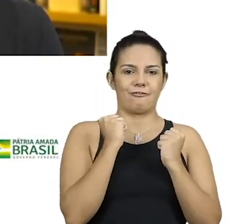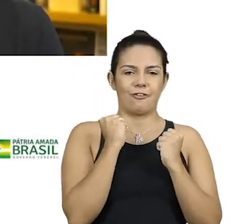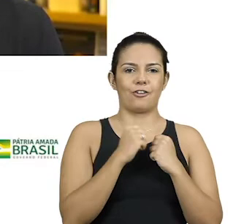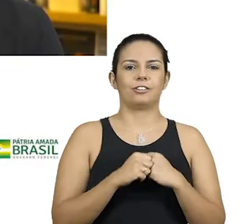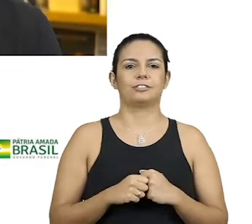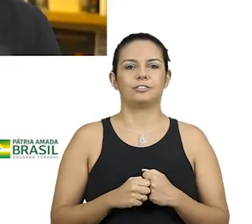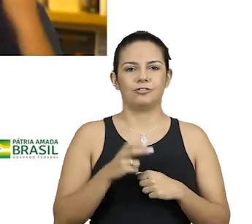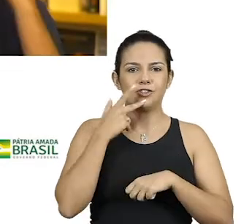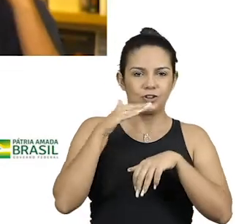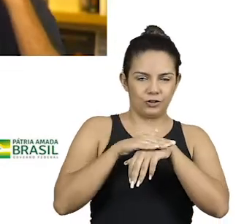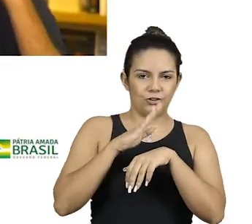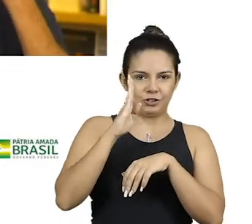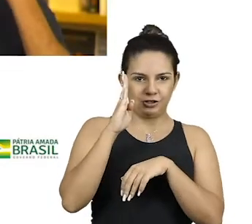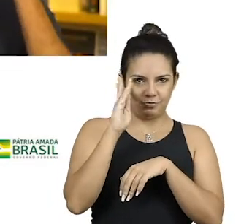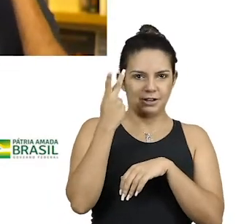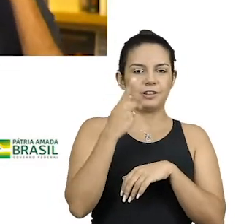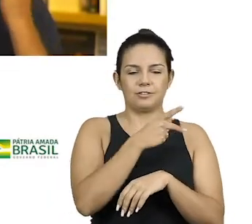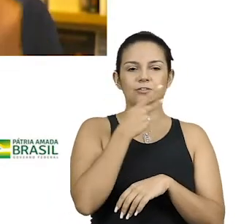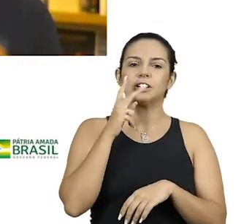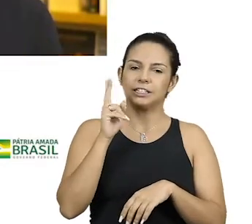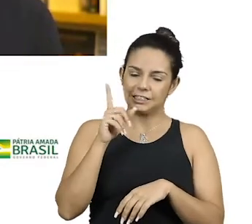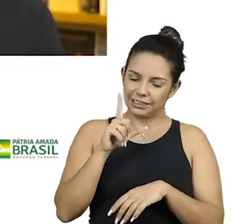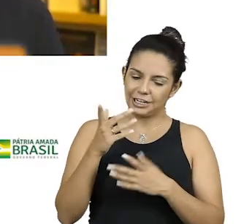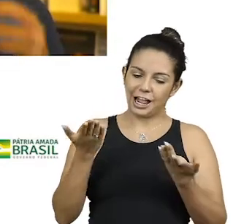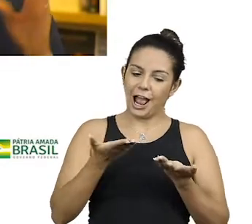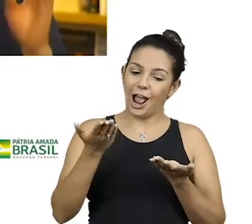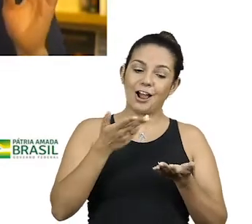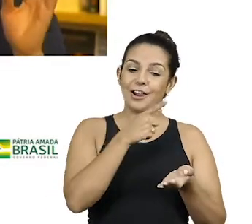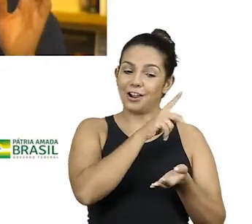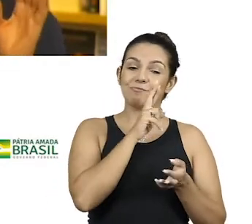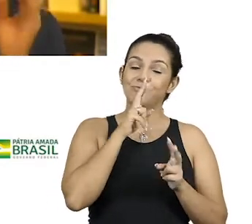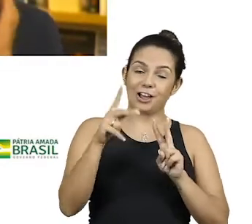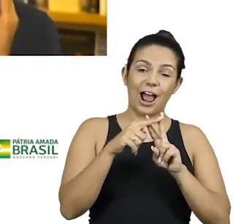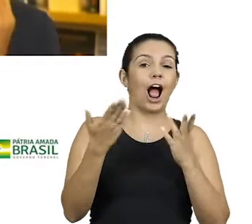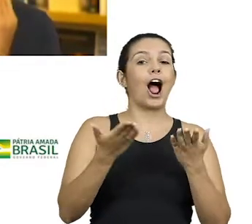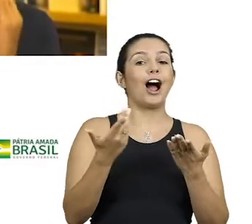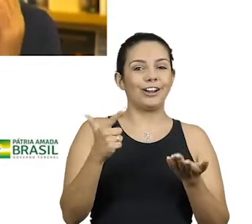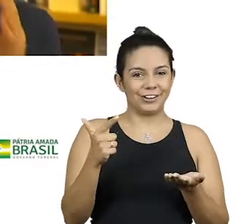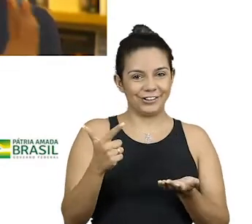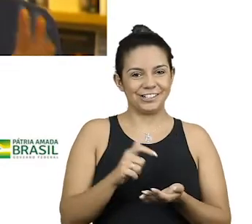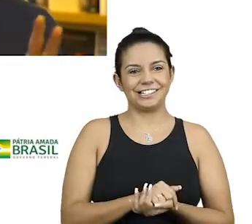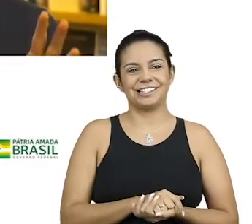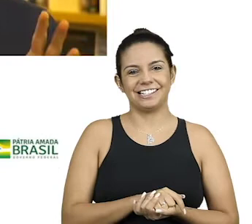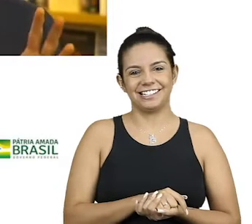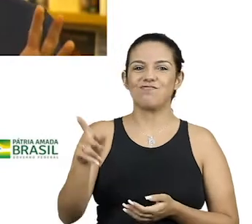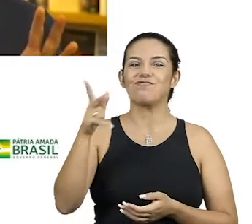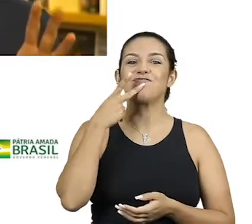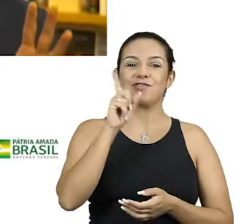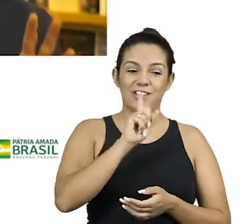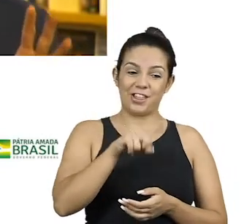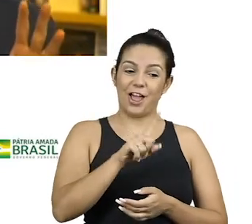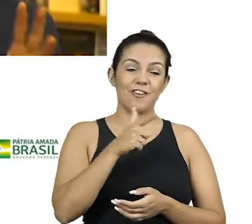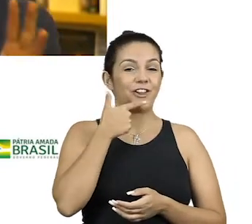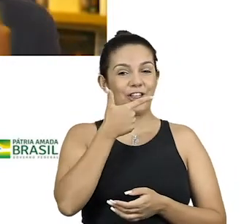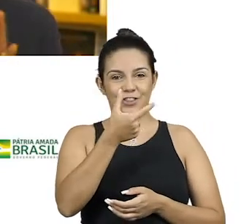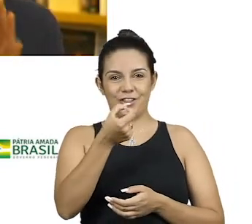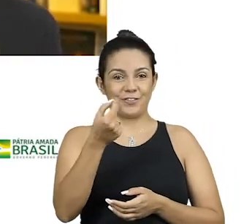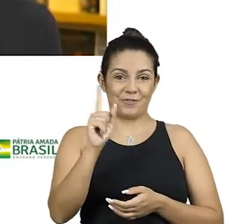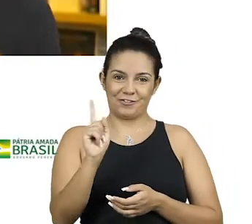BH? Tem. Normalmente, não. Mas não tem contraste. Não estou falando de 2020.